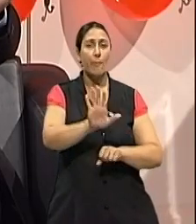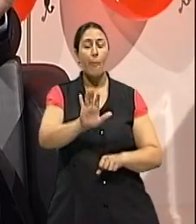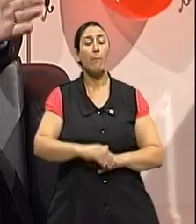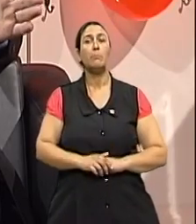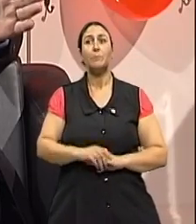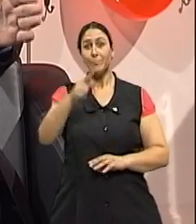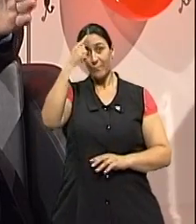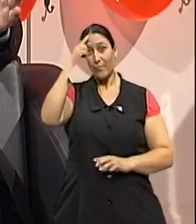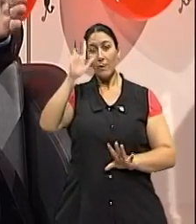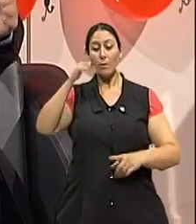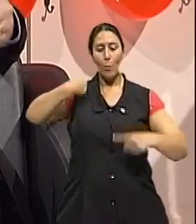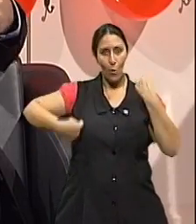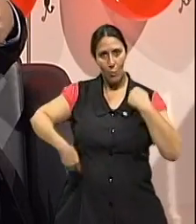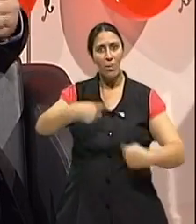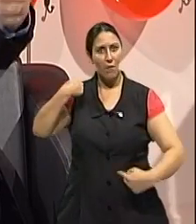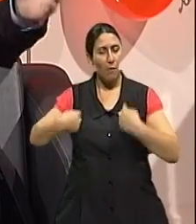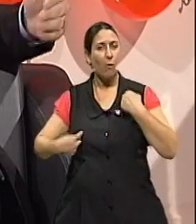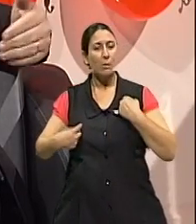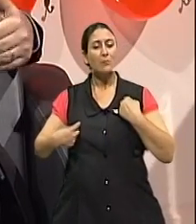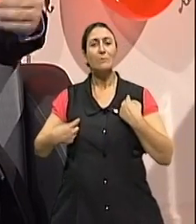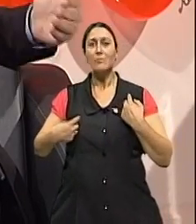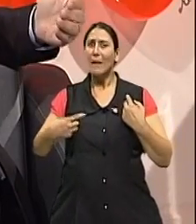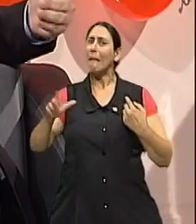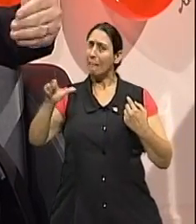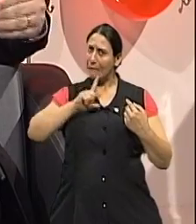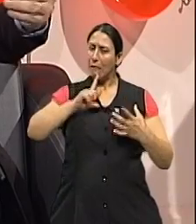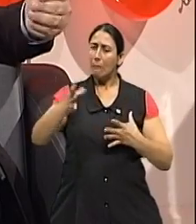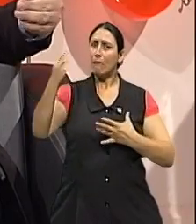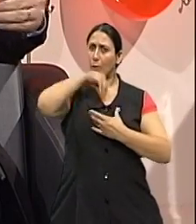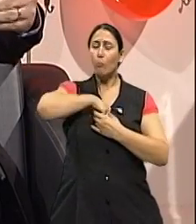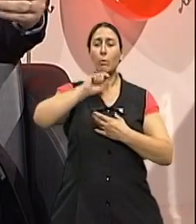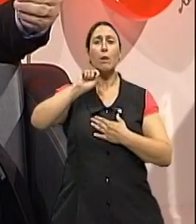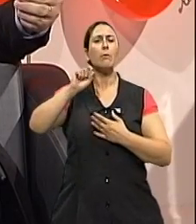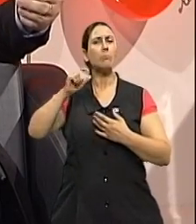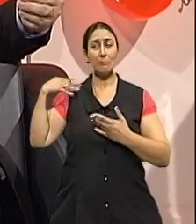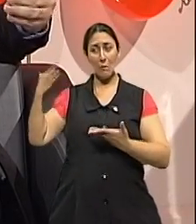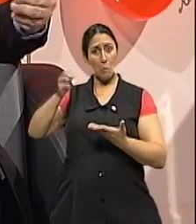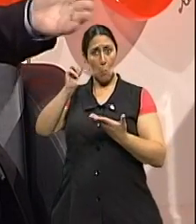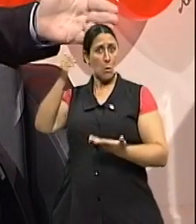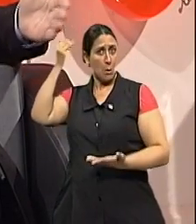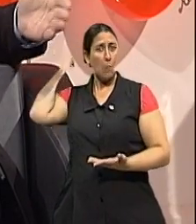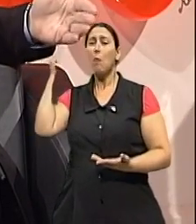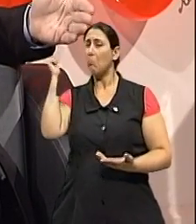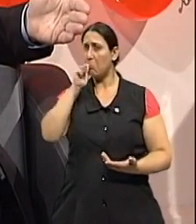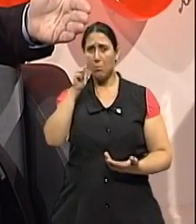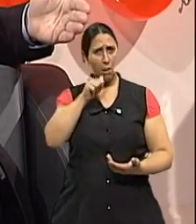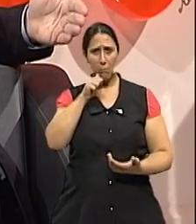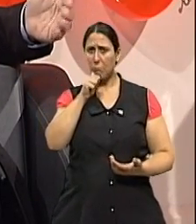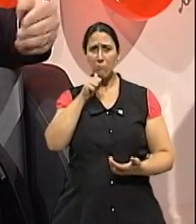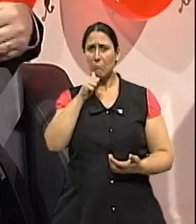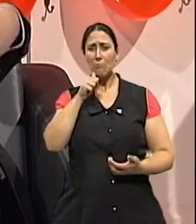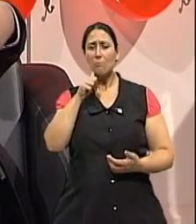de vista hormonal, existe, sim, e é um fenômeno relativamente recente, porque as mulheres, até certo tempo atrás, elas não chegavam nem na